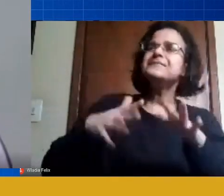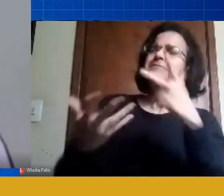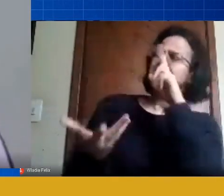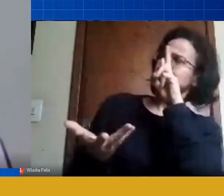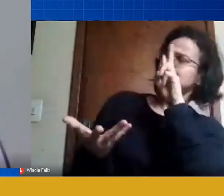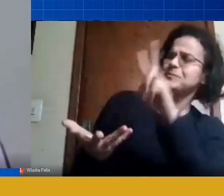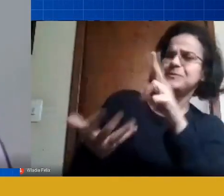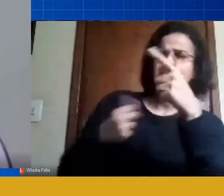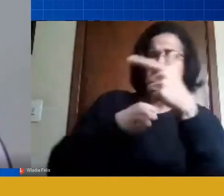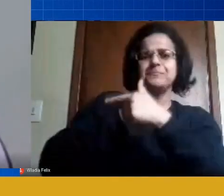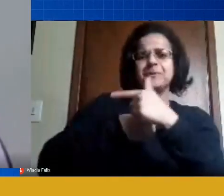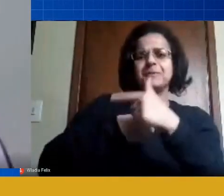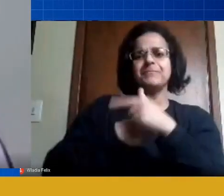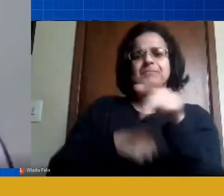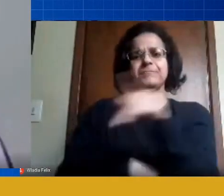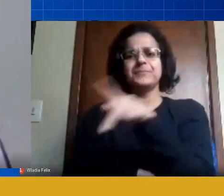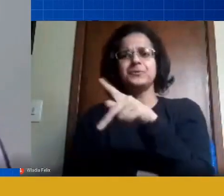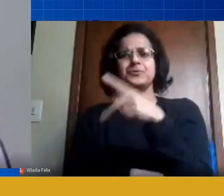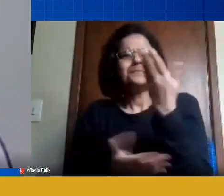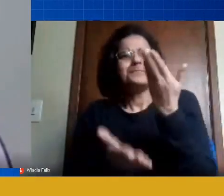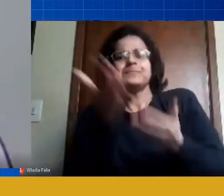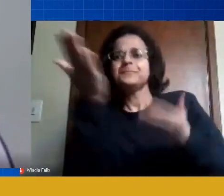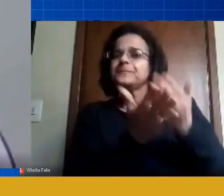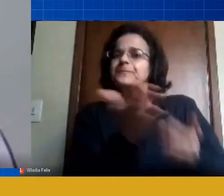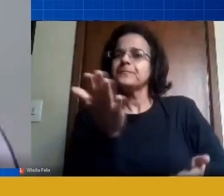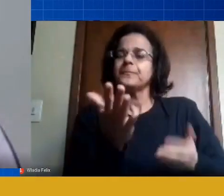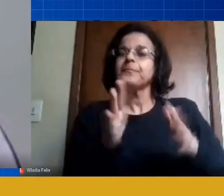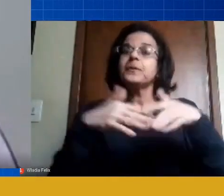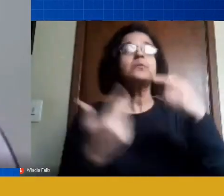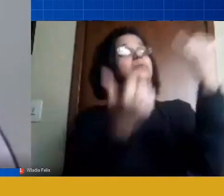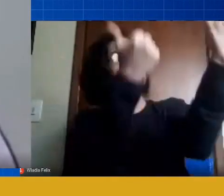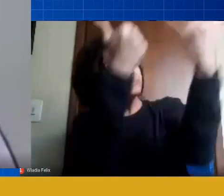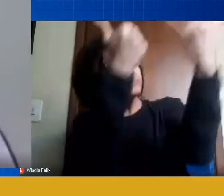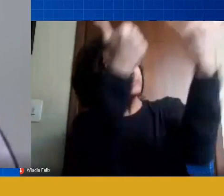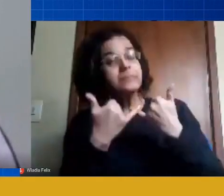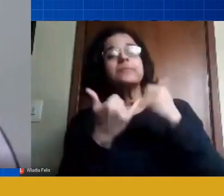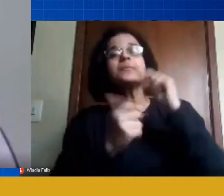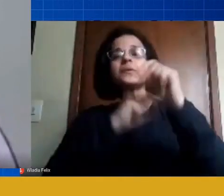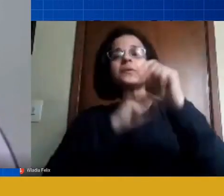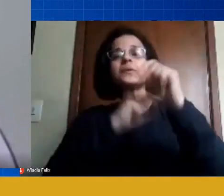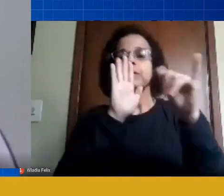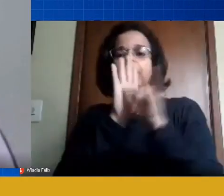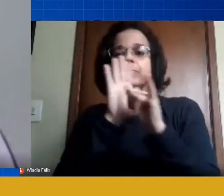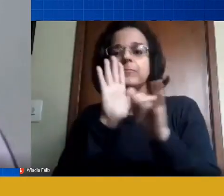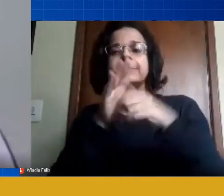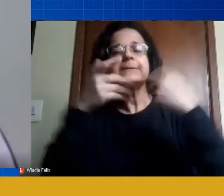então quando você fala dessa identidade de buscar de quebrar ruptura